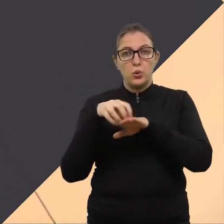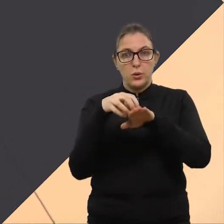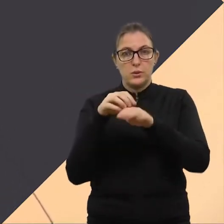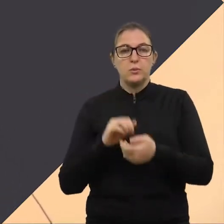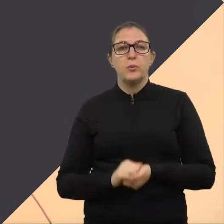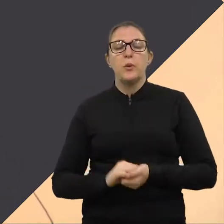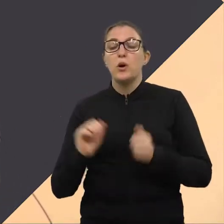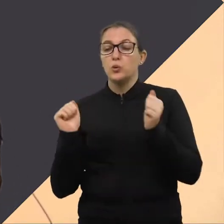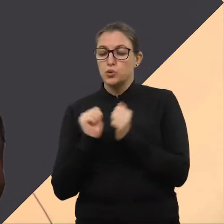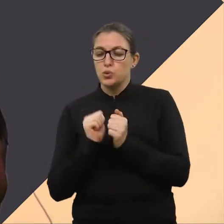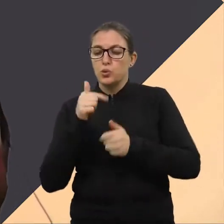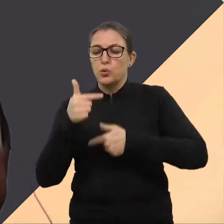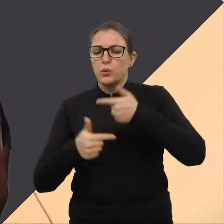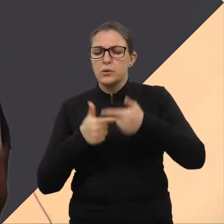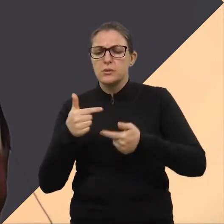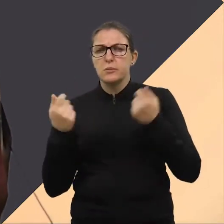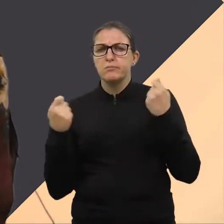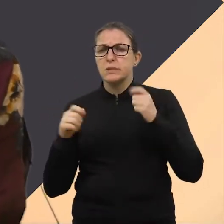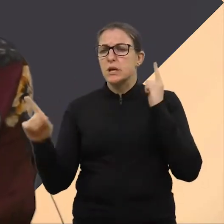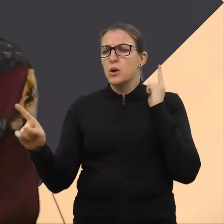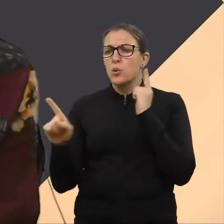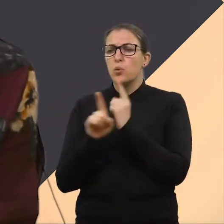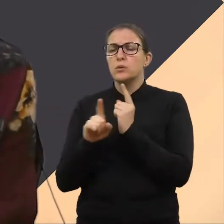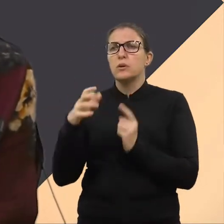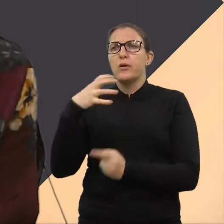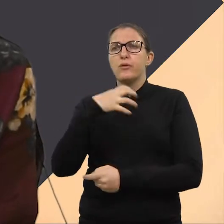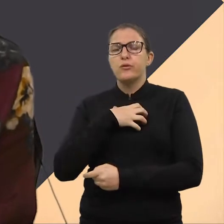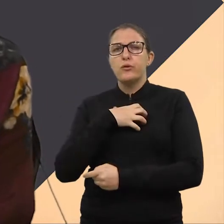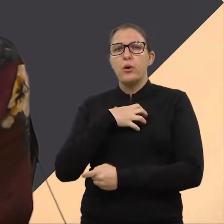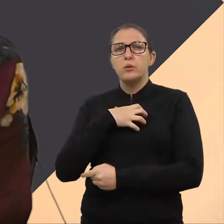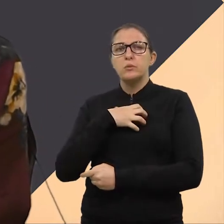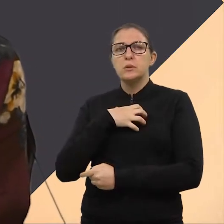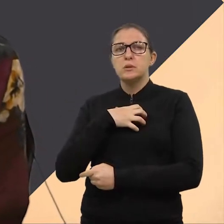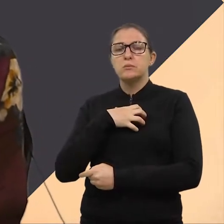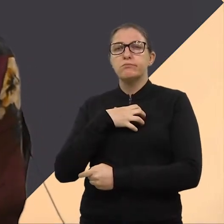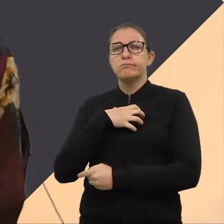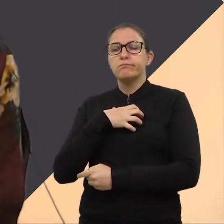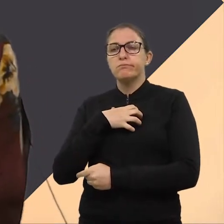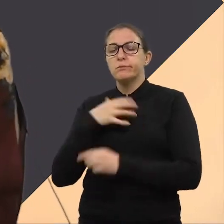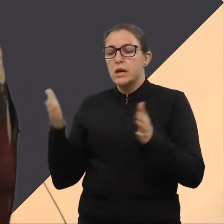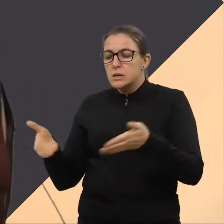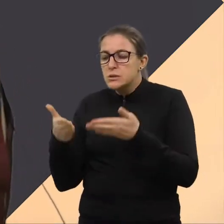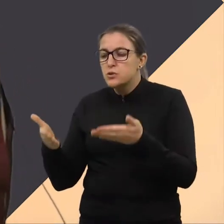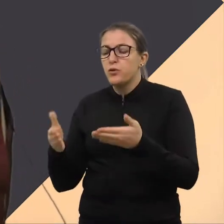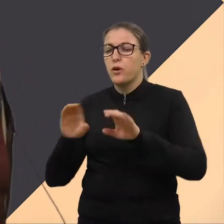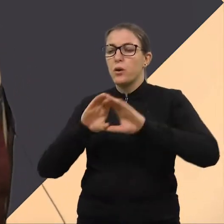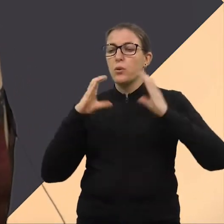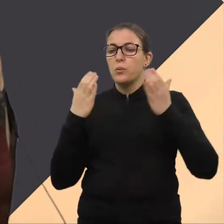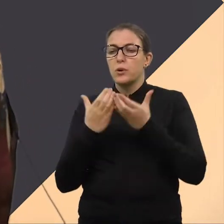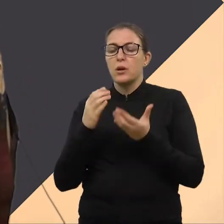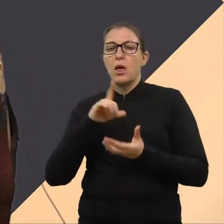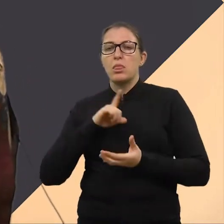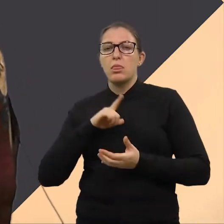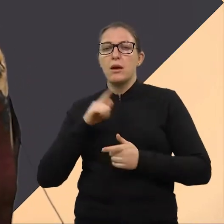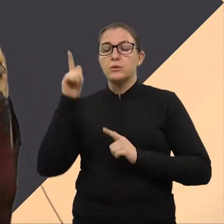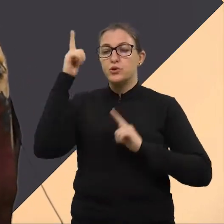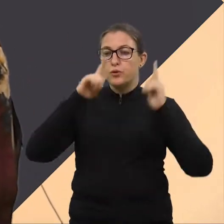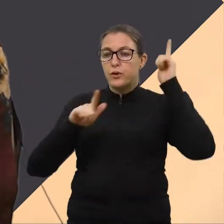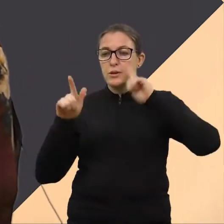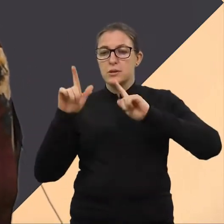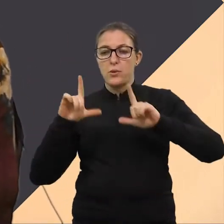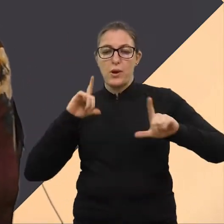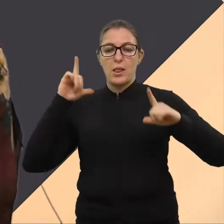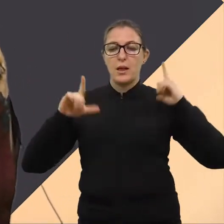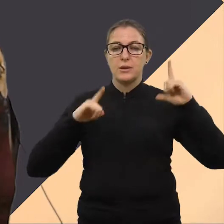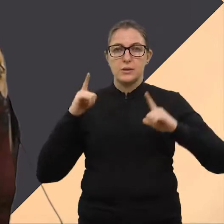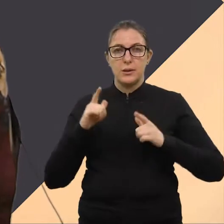a esse trabalho, é preciso buscar formas de entretenimento e lazer à comunidade. Um exemplo muito esperado pela